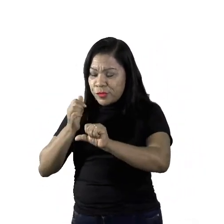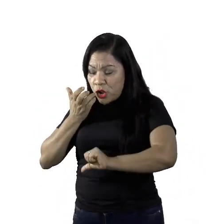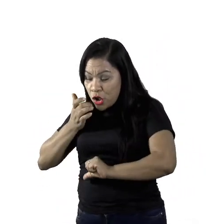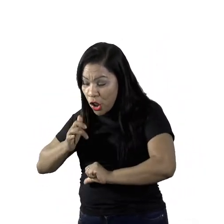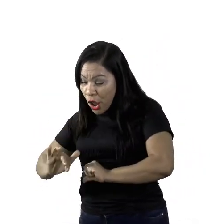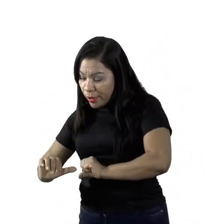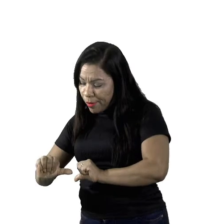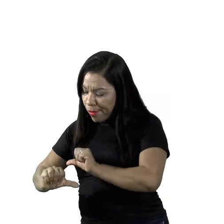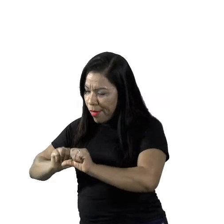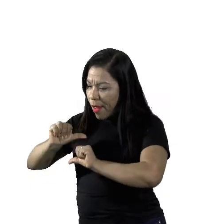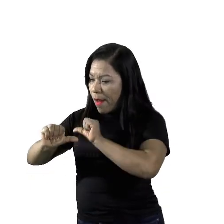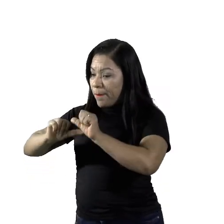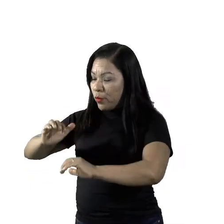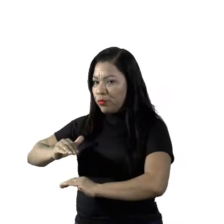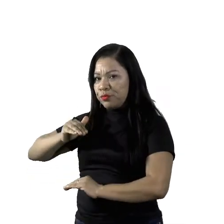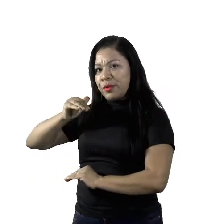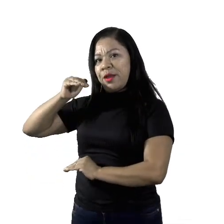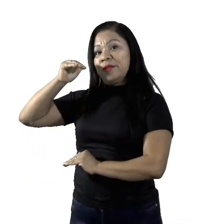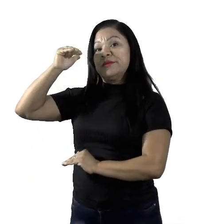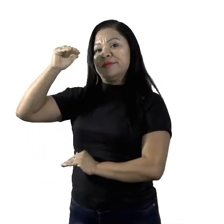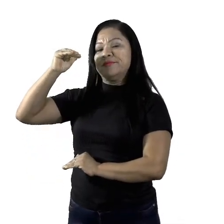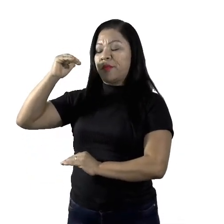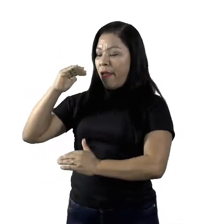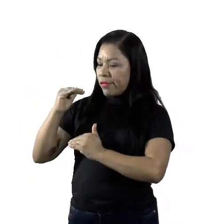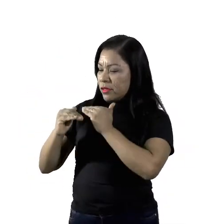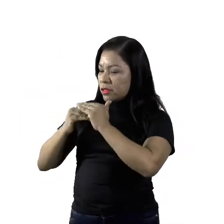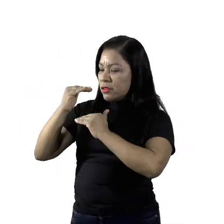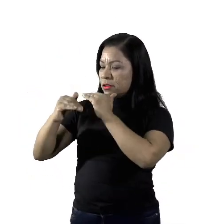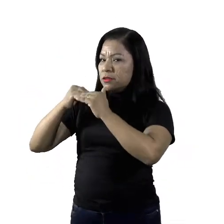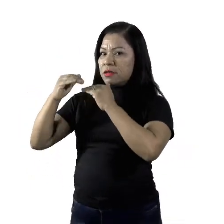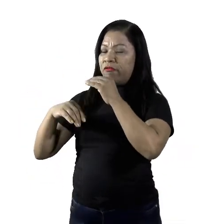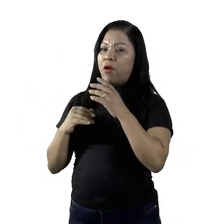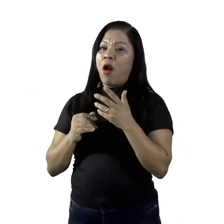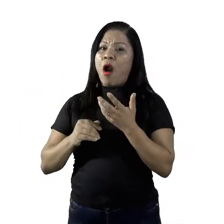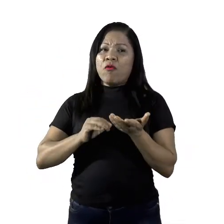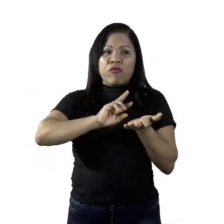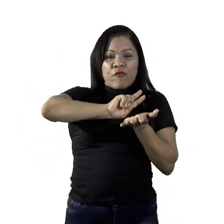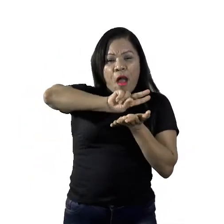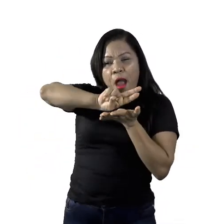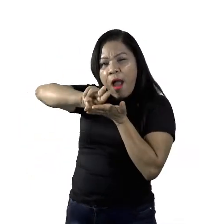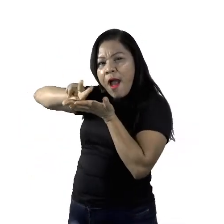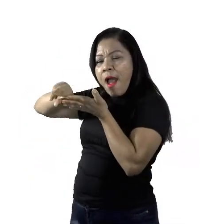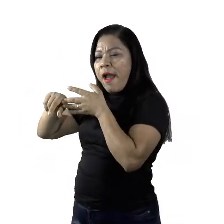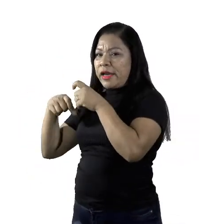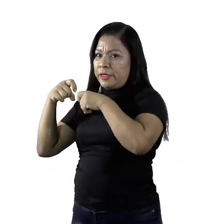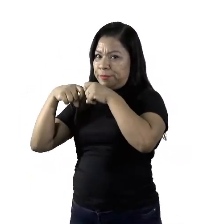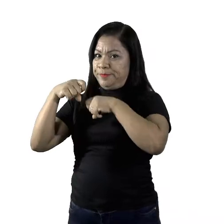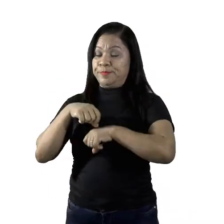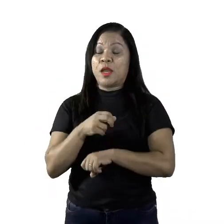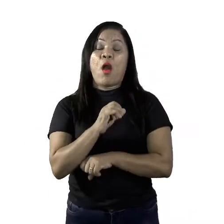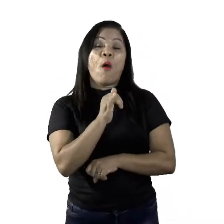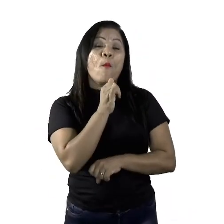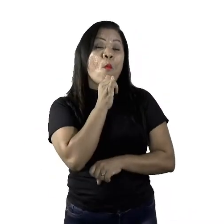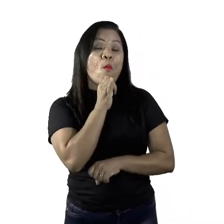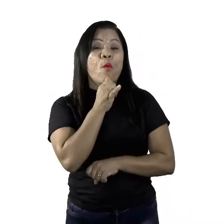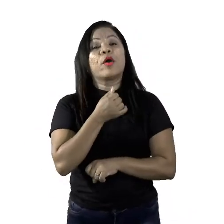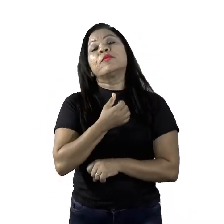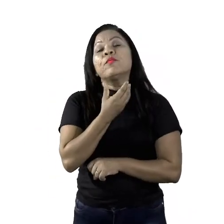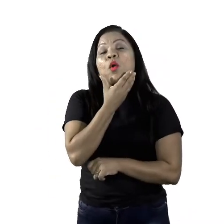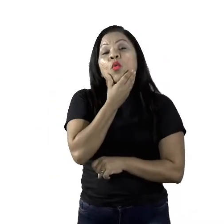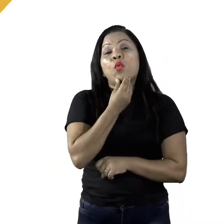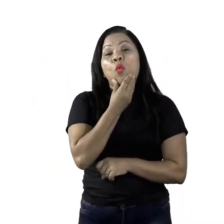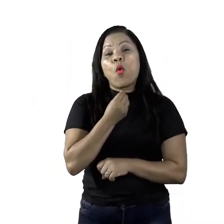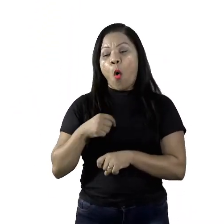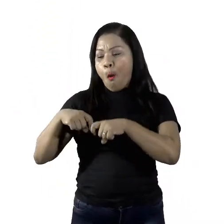qual ocorre um desenvolvimento dos caracteres sexuais secundários. Nos homens, os caracteres sexuais secundários se manifestam da seguinte